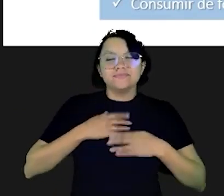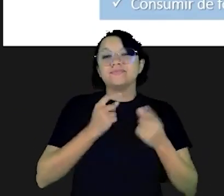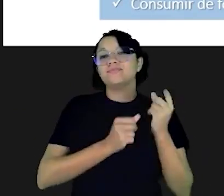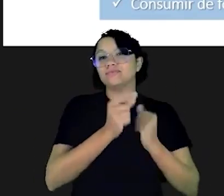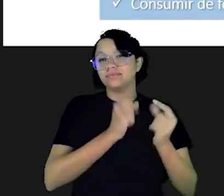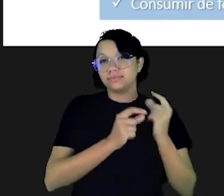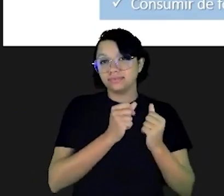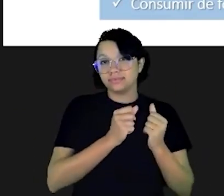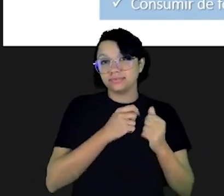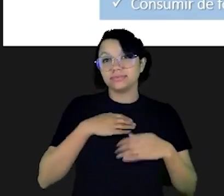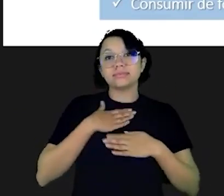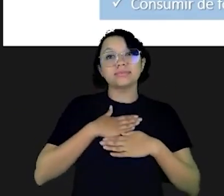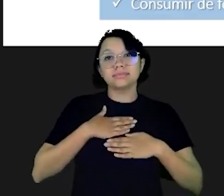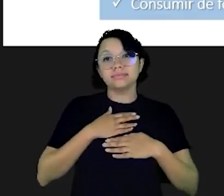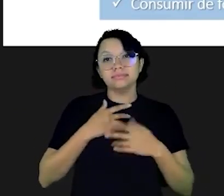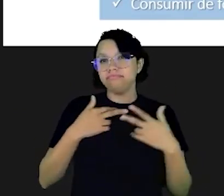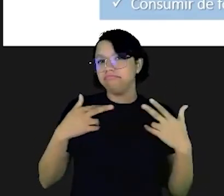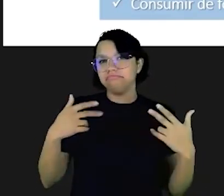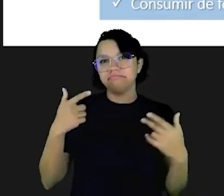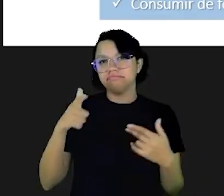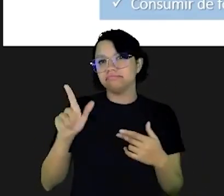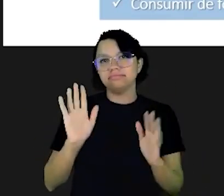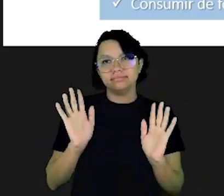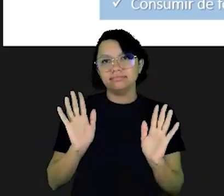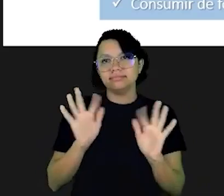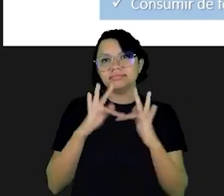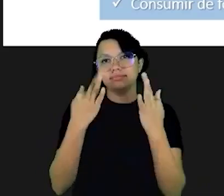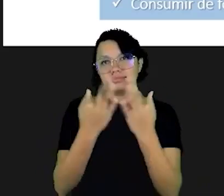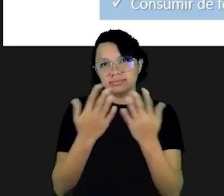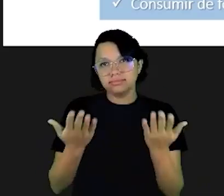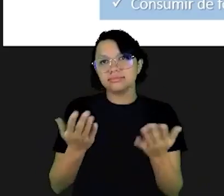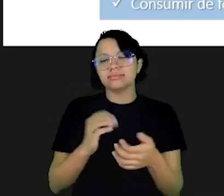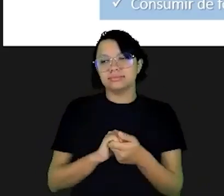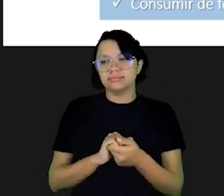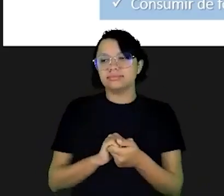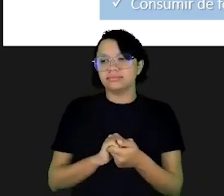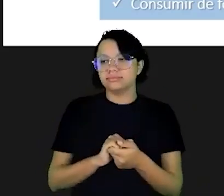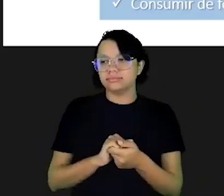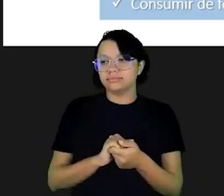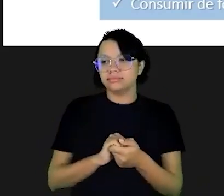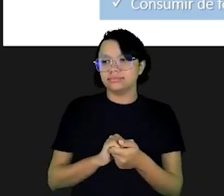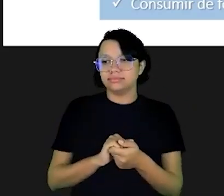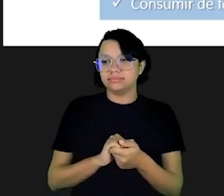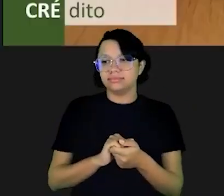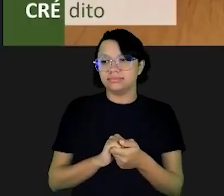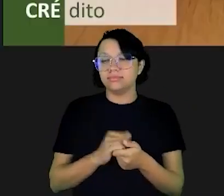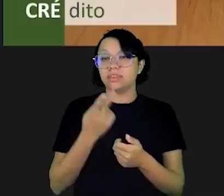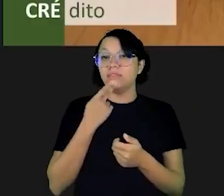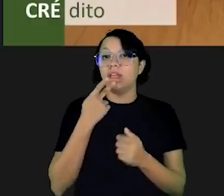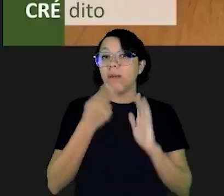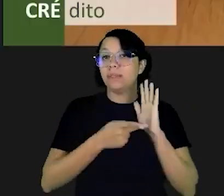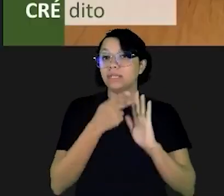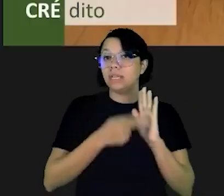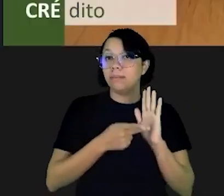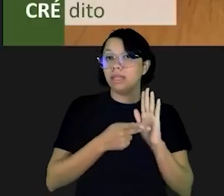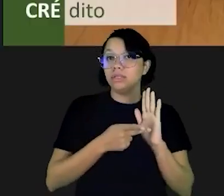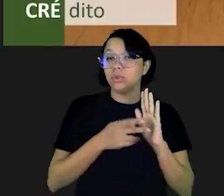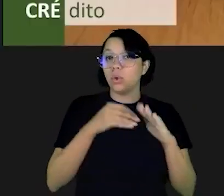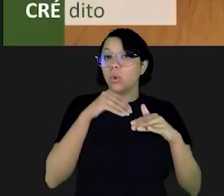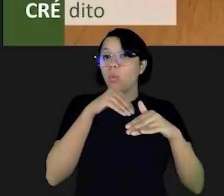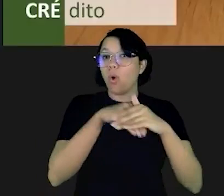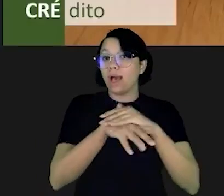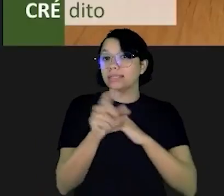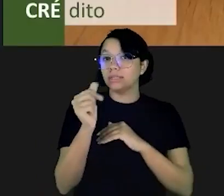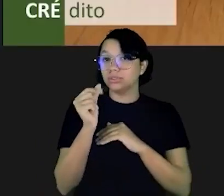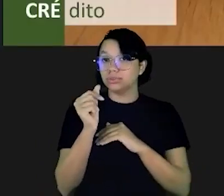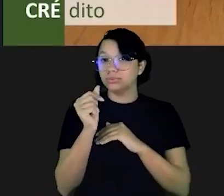trouxer o seu bem-estar financeiro e o seu bem-estar, em última instância, seu e da sua família. Falamos